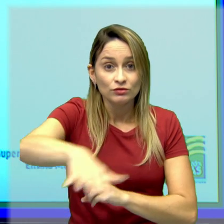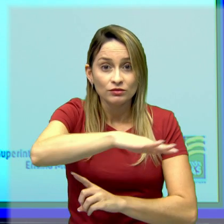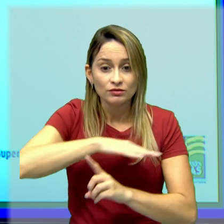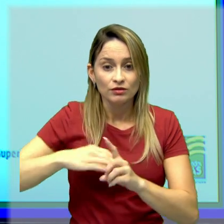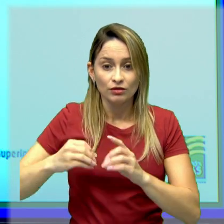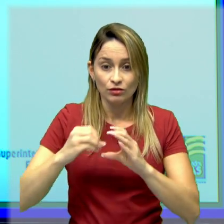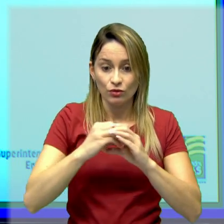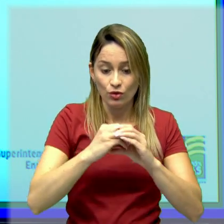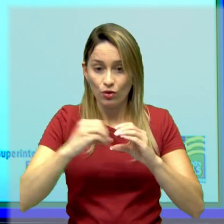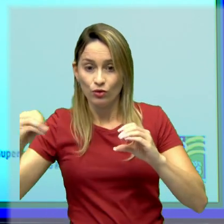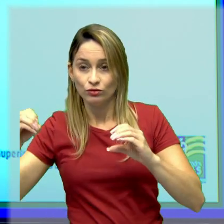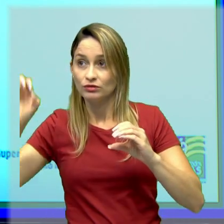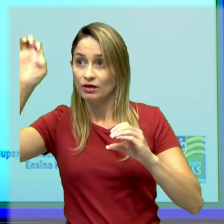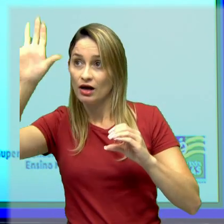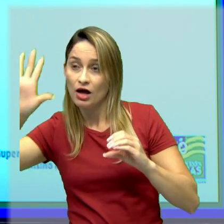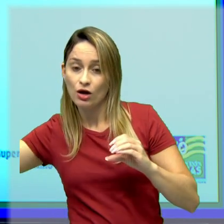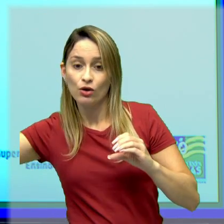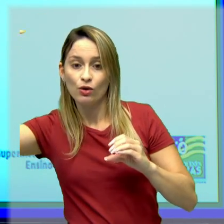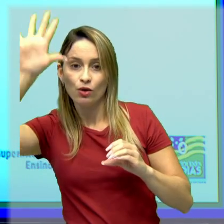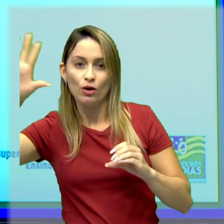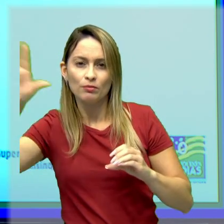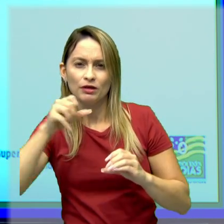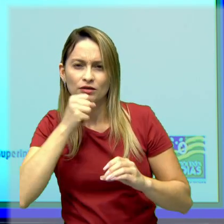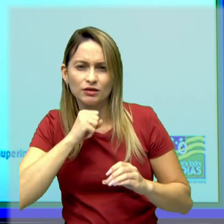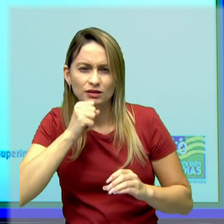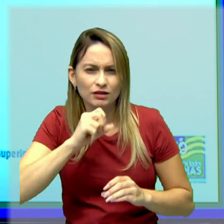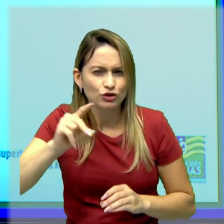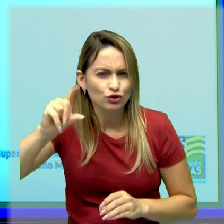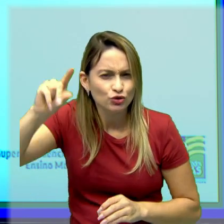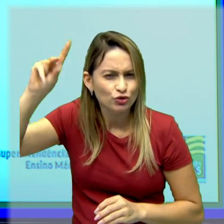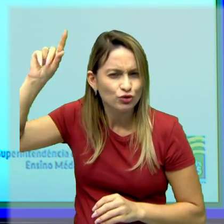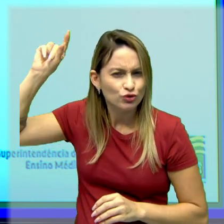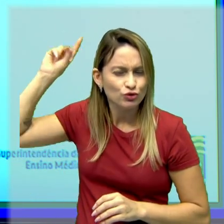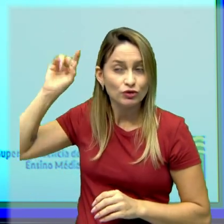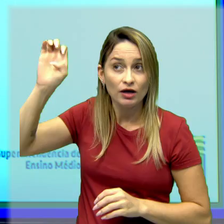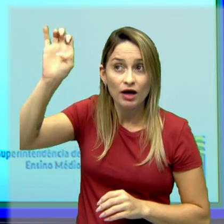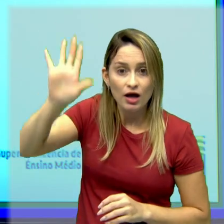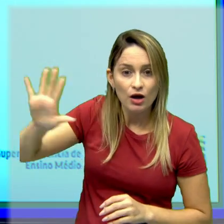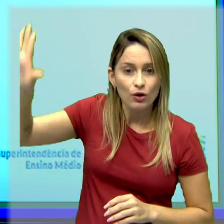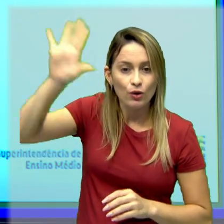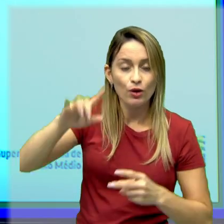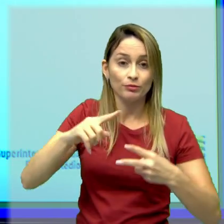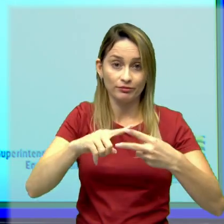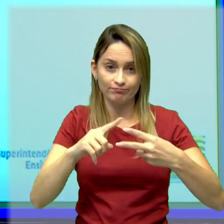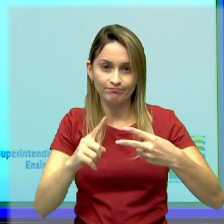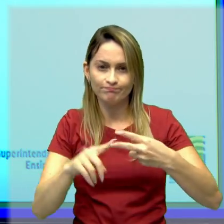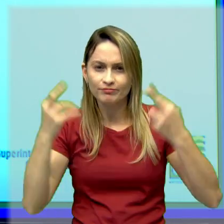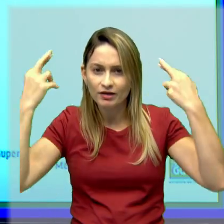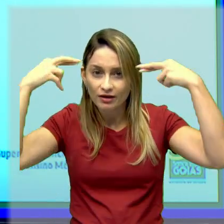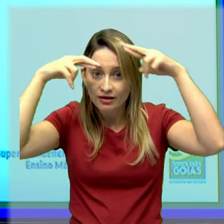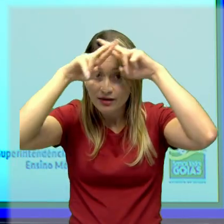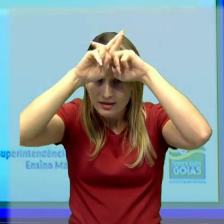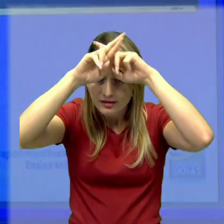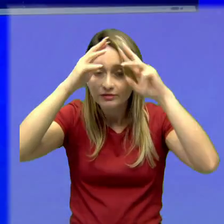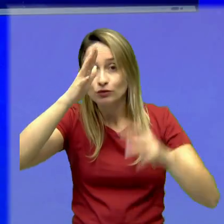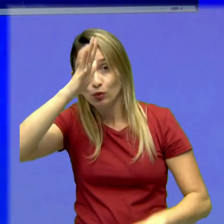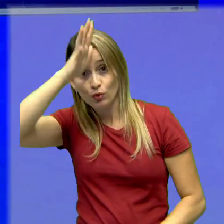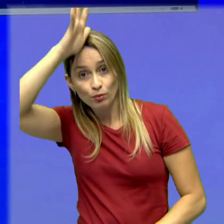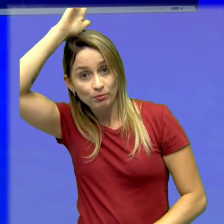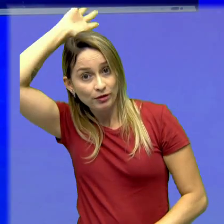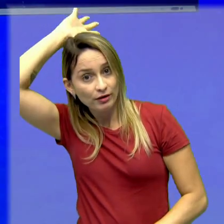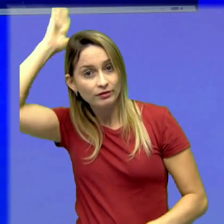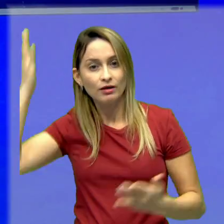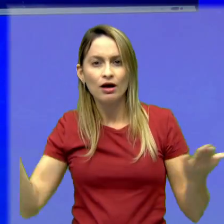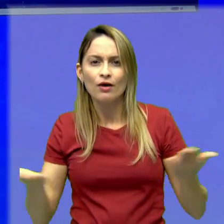Ocidente Europeu ou Antiguidade Clássica Europeia é Grécia e Roma. E hoje nós vimos